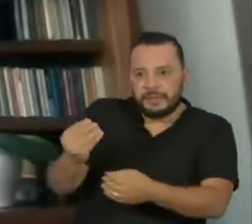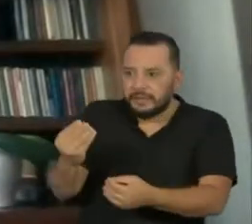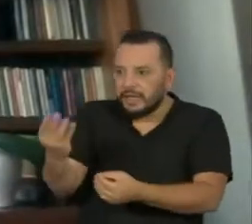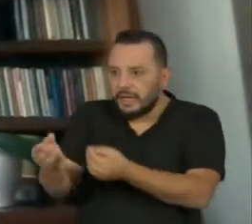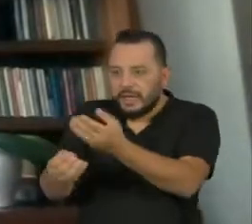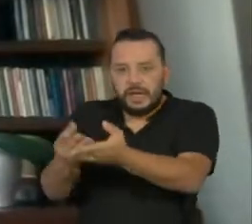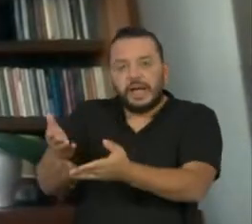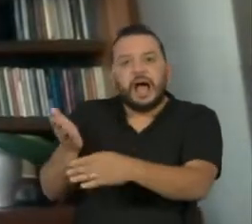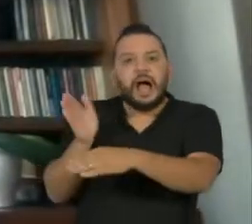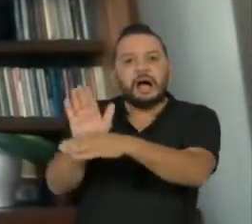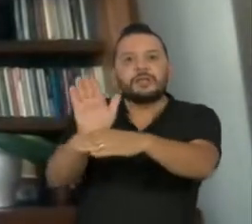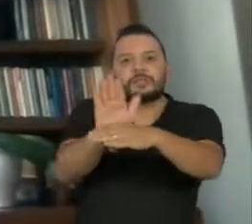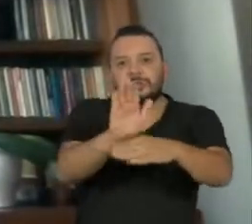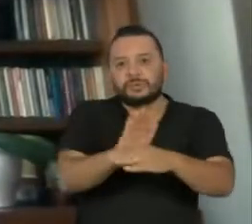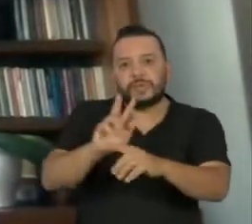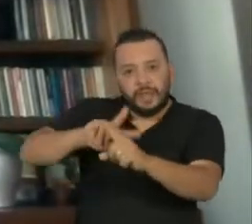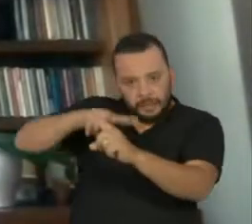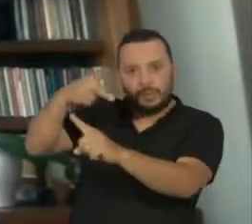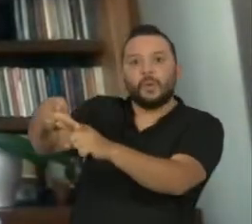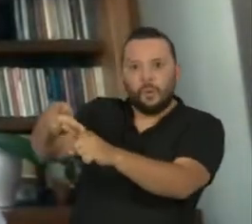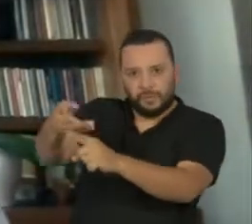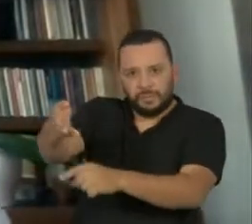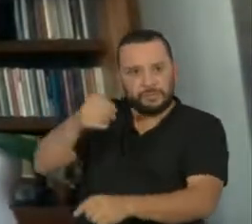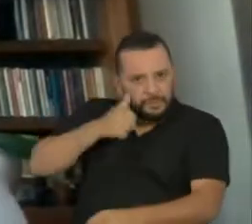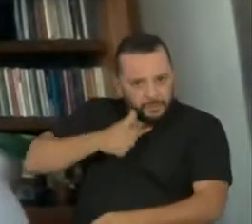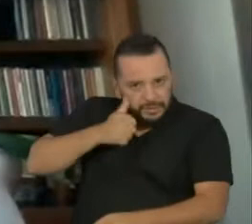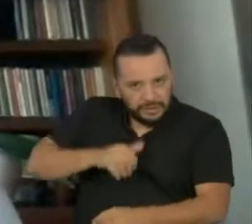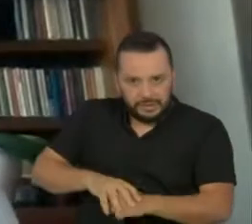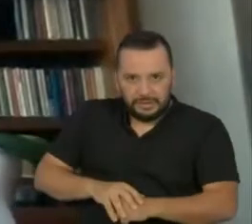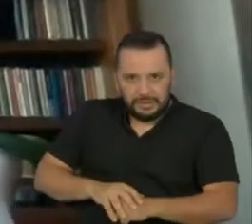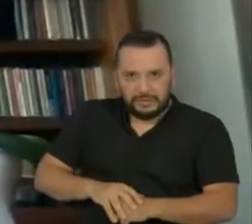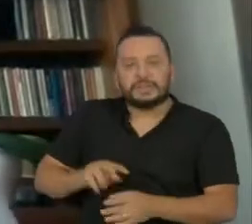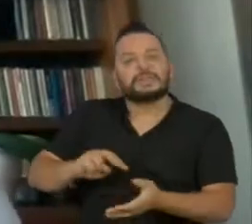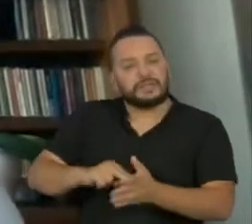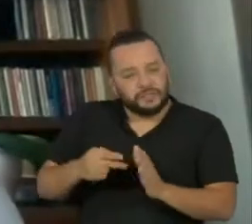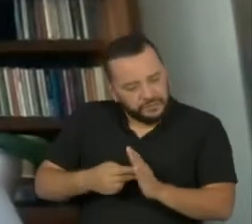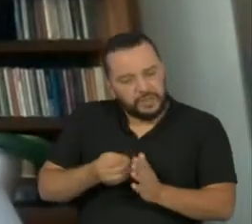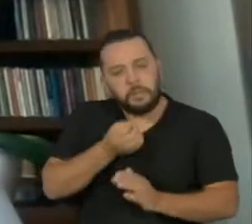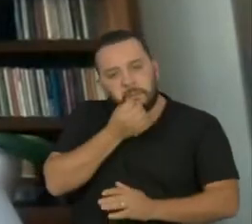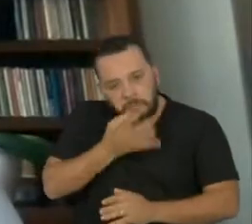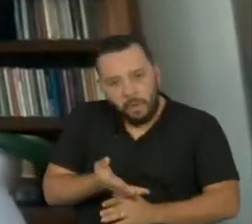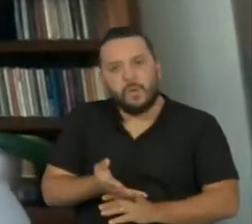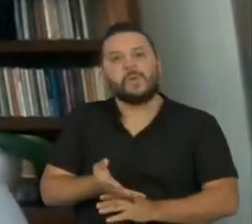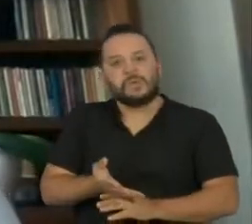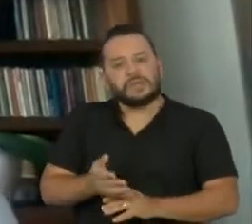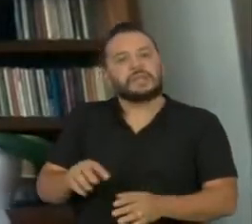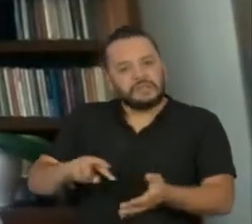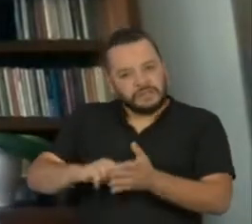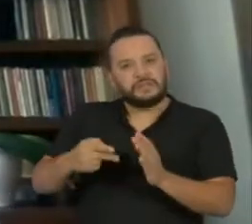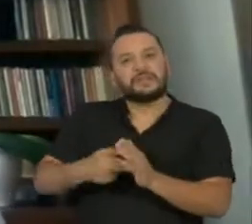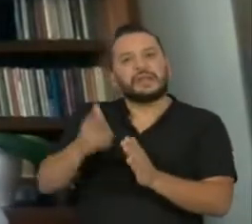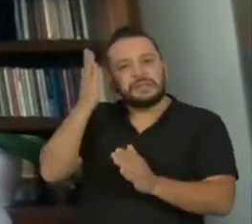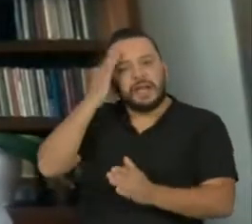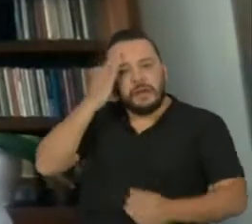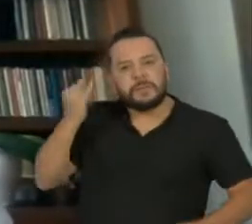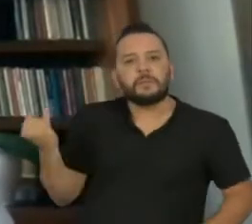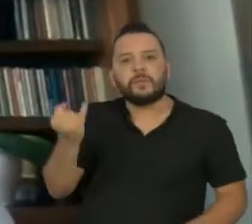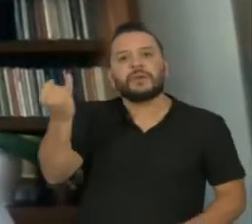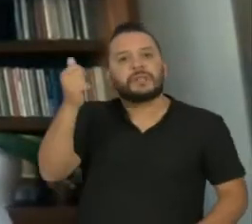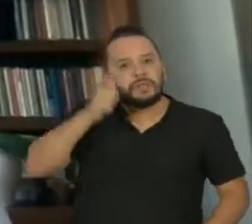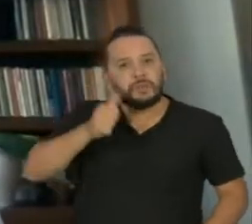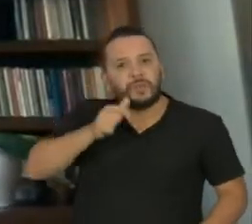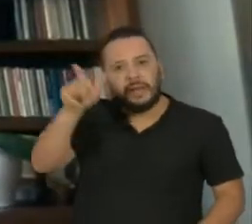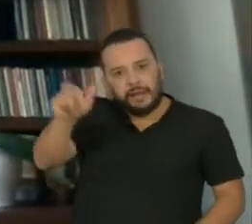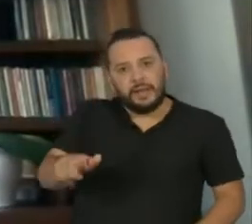auxílio emergencial em dobro para elas, é o reconhecimento social dessa vulnerabilidade